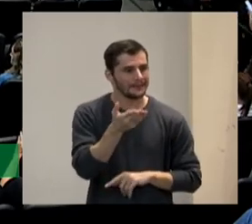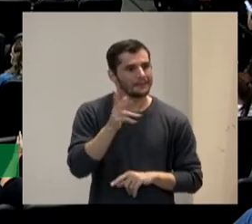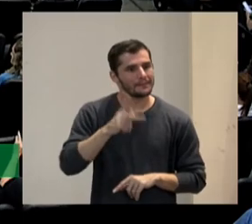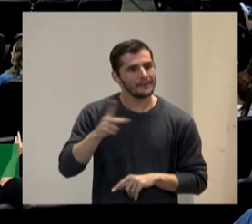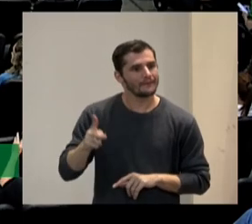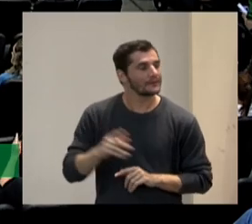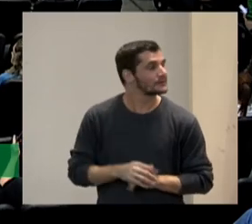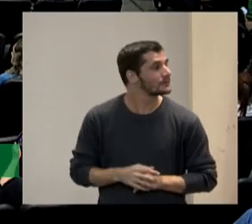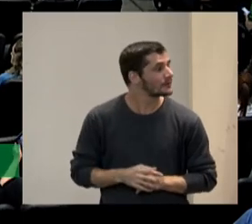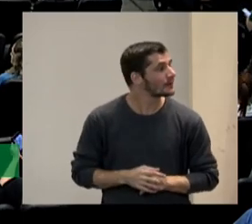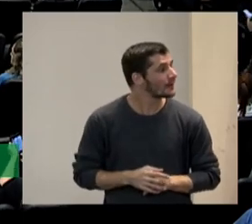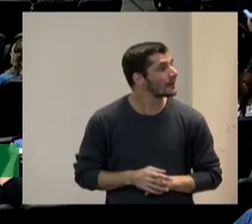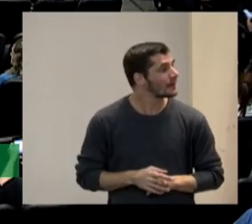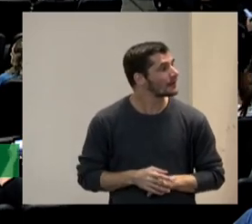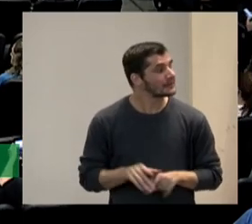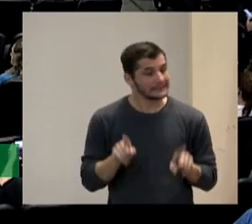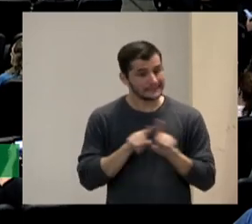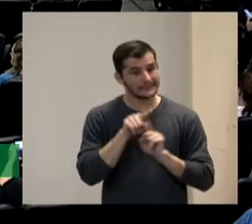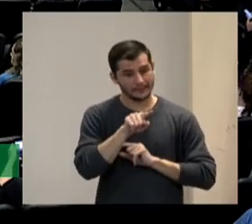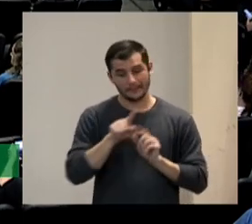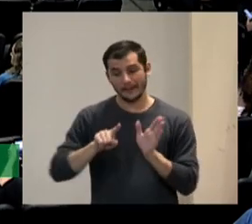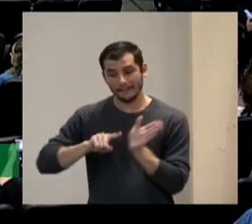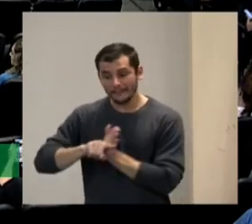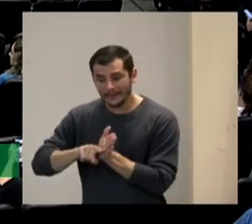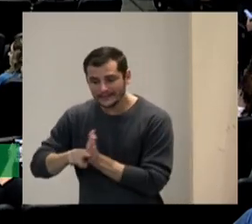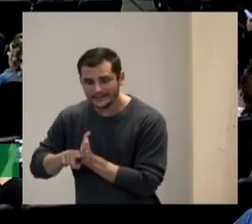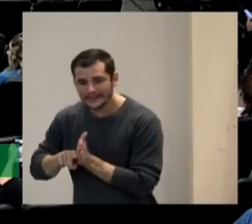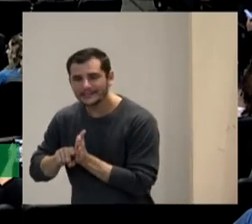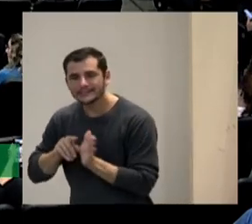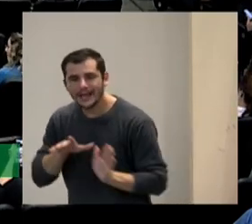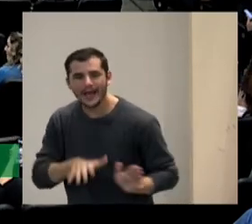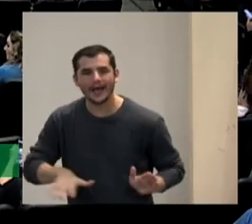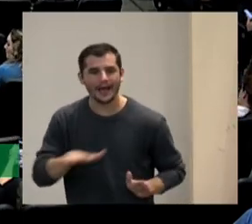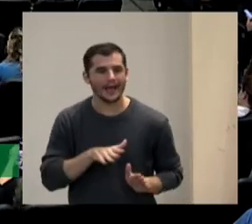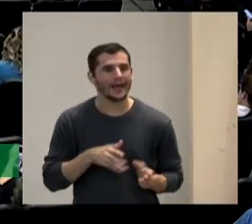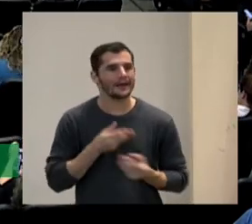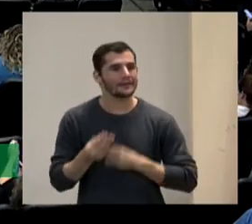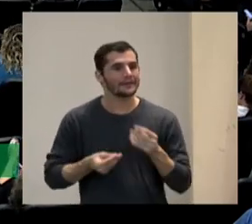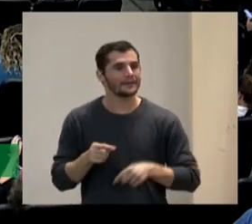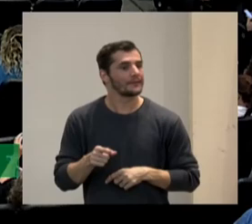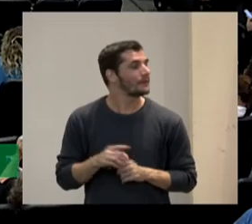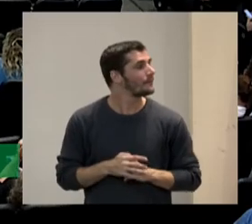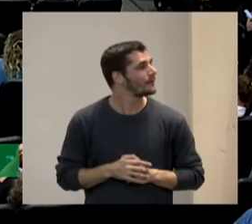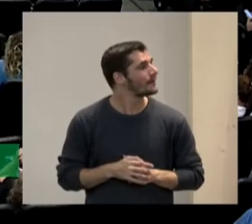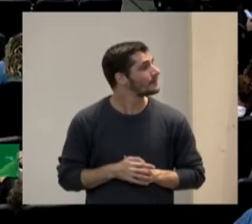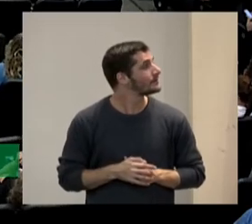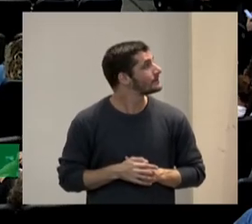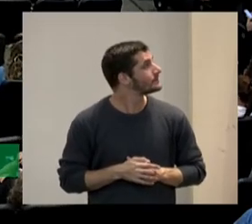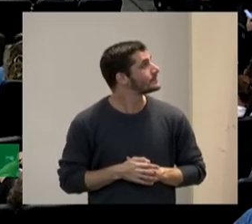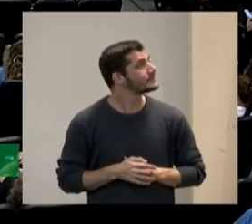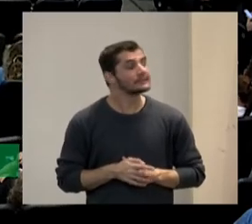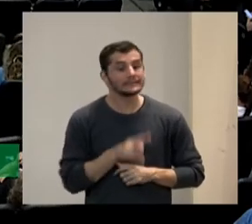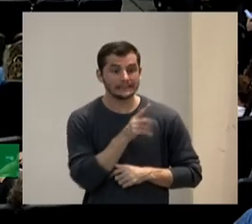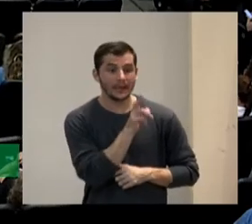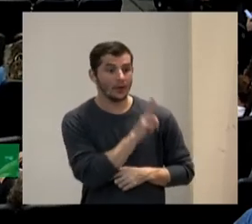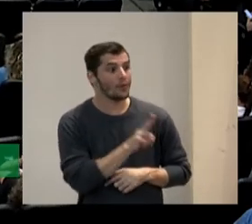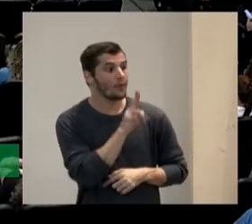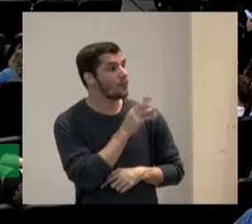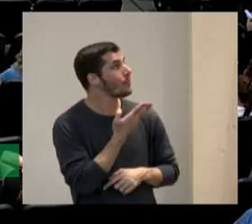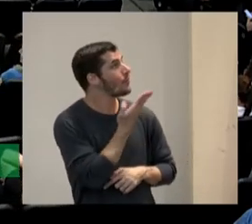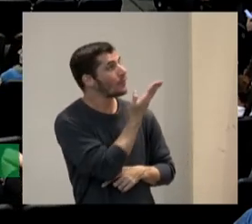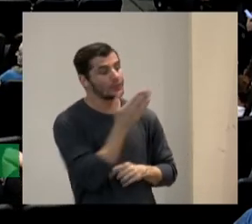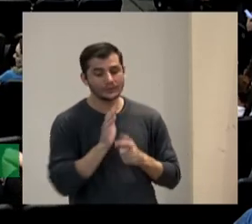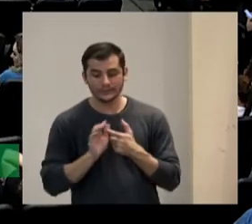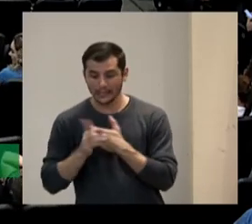que também é uma pesquisadora na área do desenho universal para a vida a gente utiliza o termo de